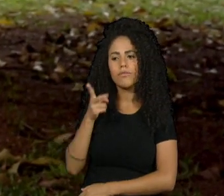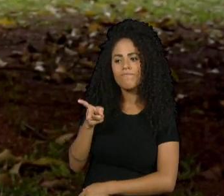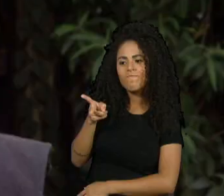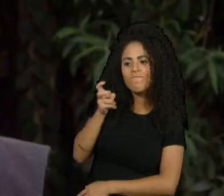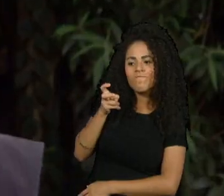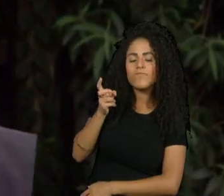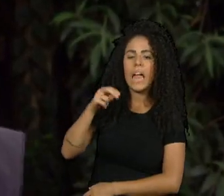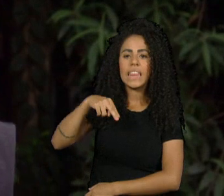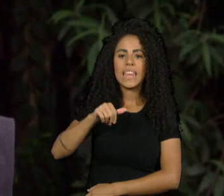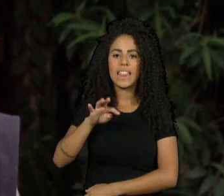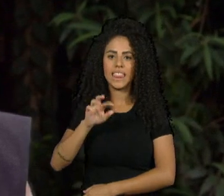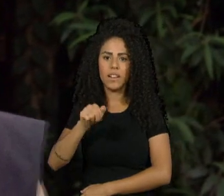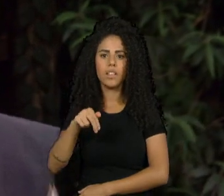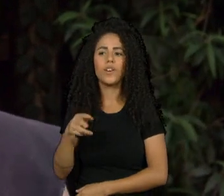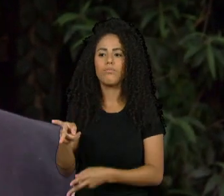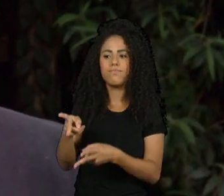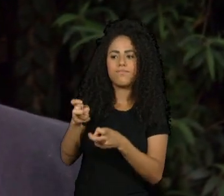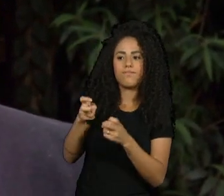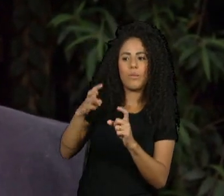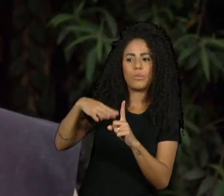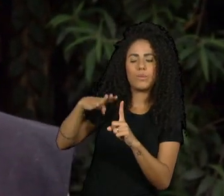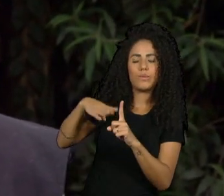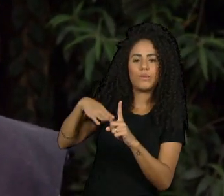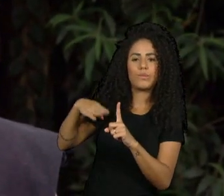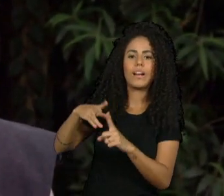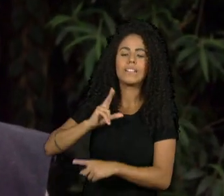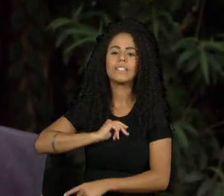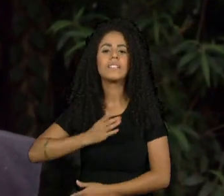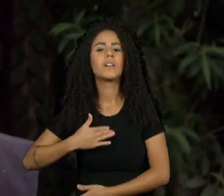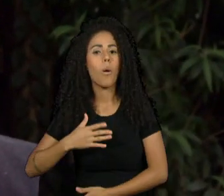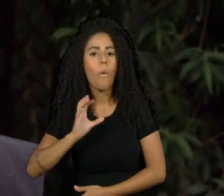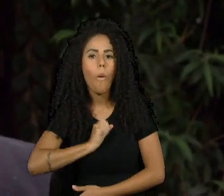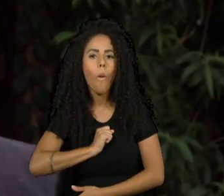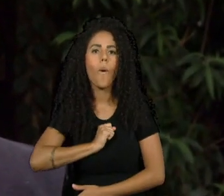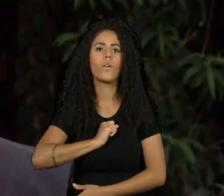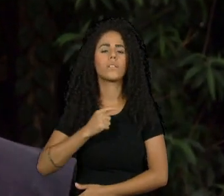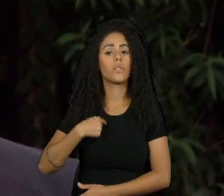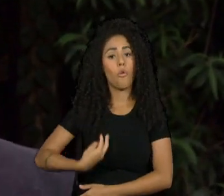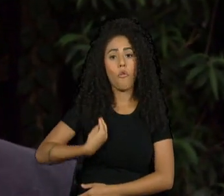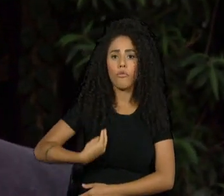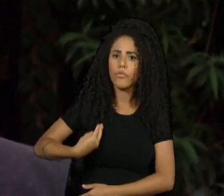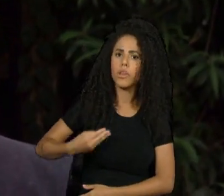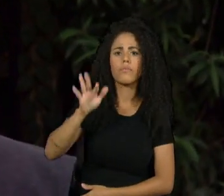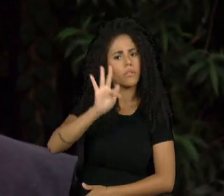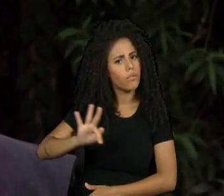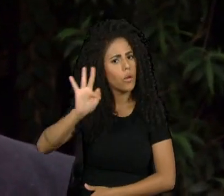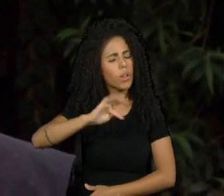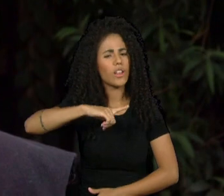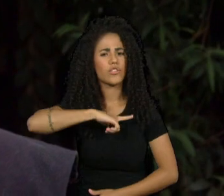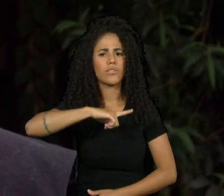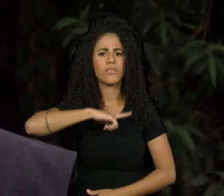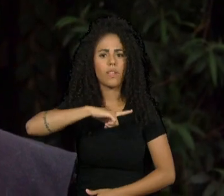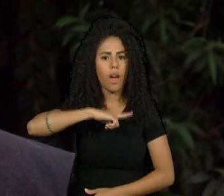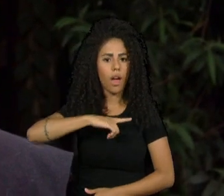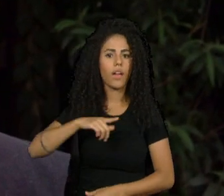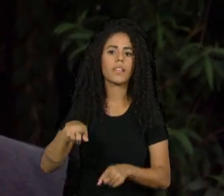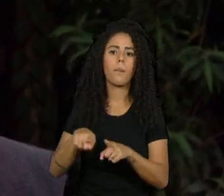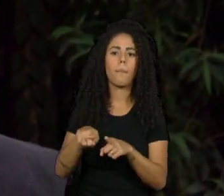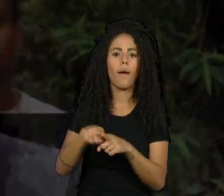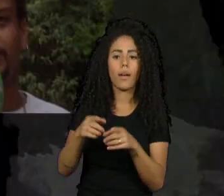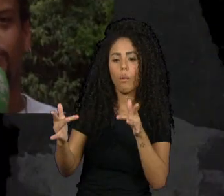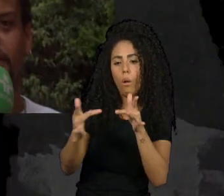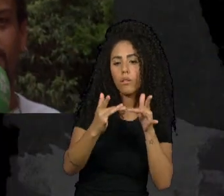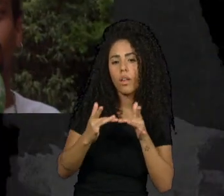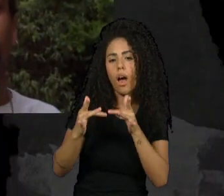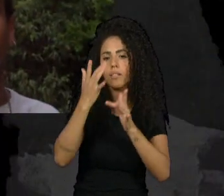Natan. No meu trabalho não tem nenhuma pessoa trans e também na faculdade onde estudei também não tinha nenhum contato com pessoas trans.